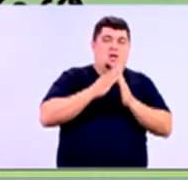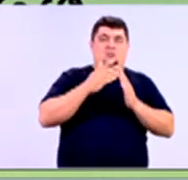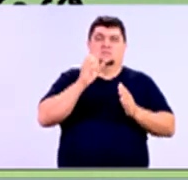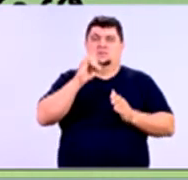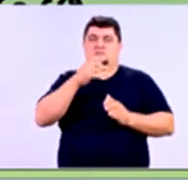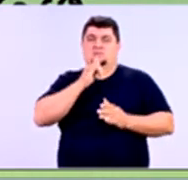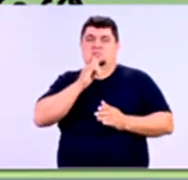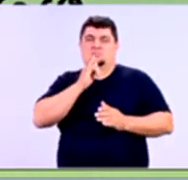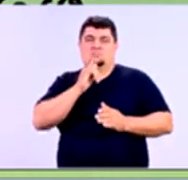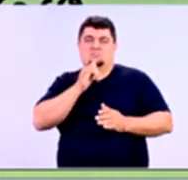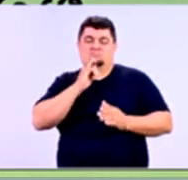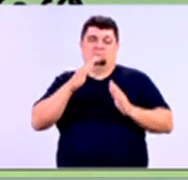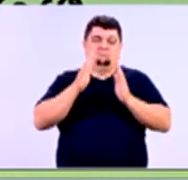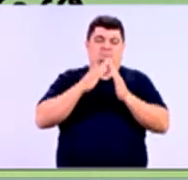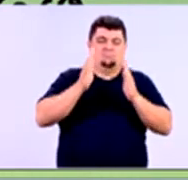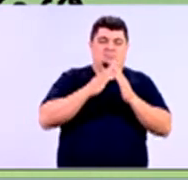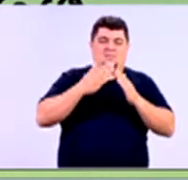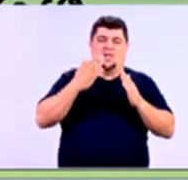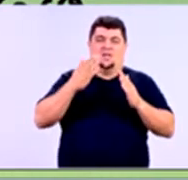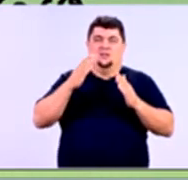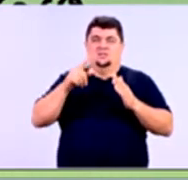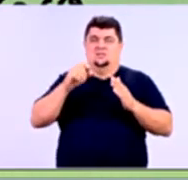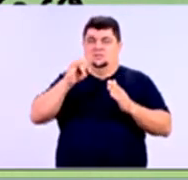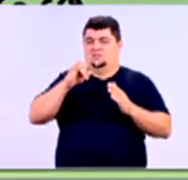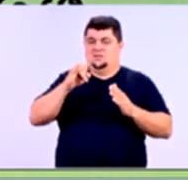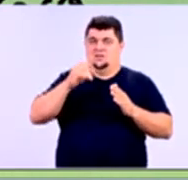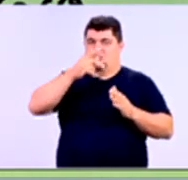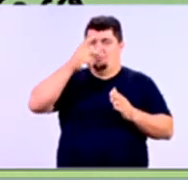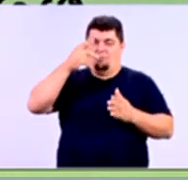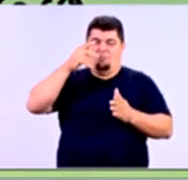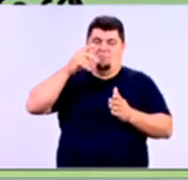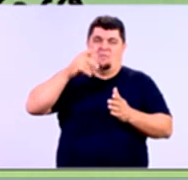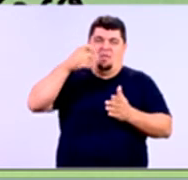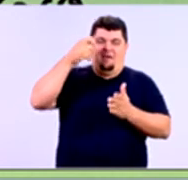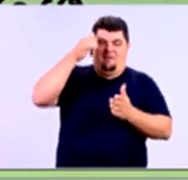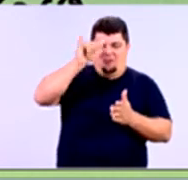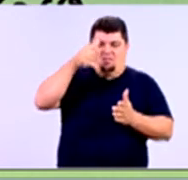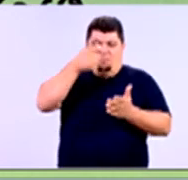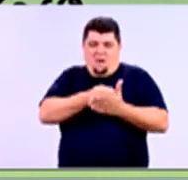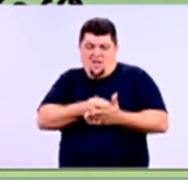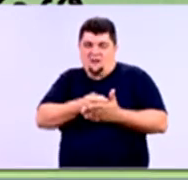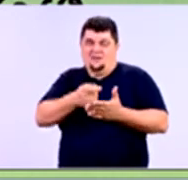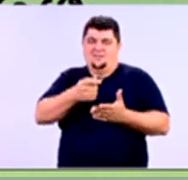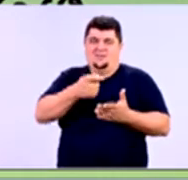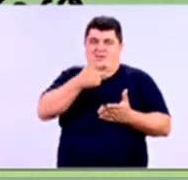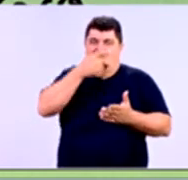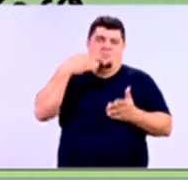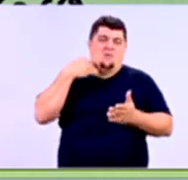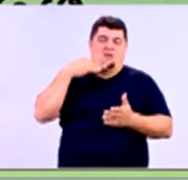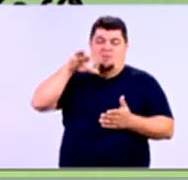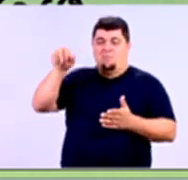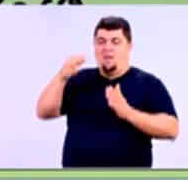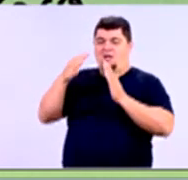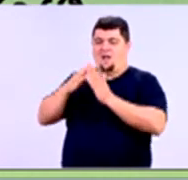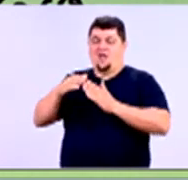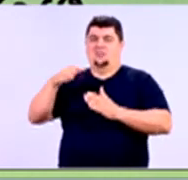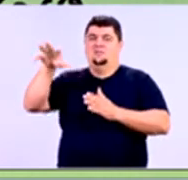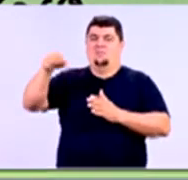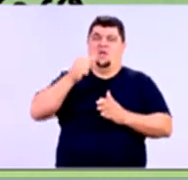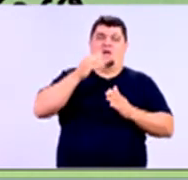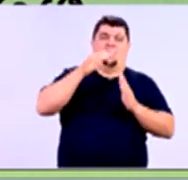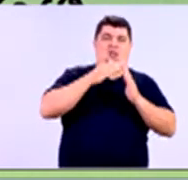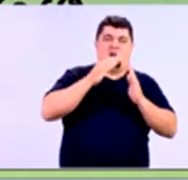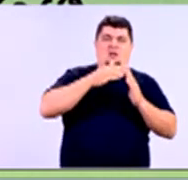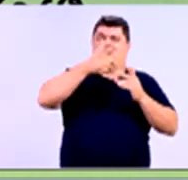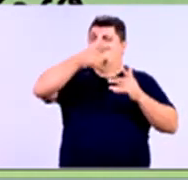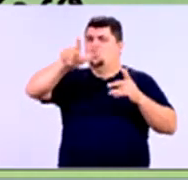compra a casa, o capital garantidor dessa casa é a própria casa. E você, às vezes, outros bens que você consome,